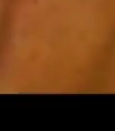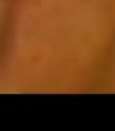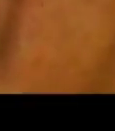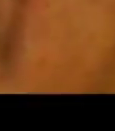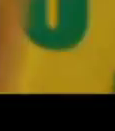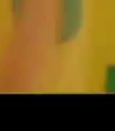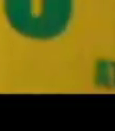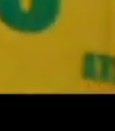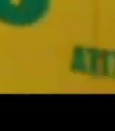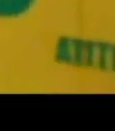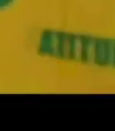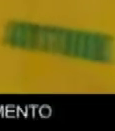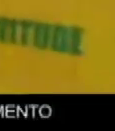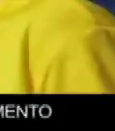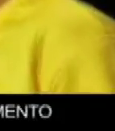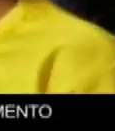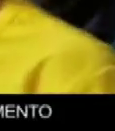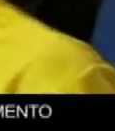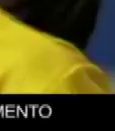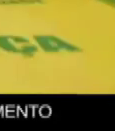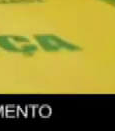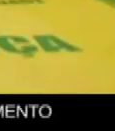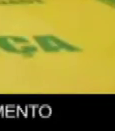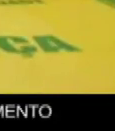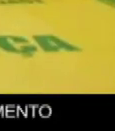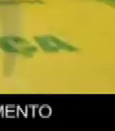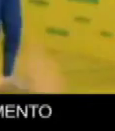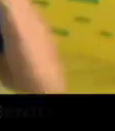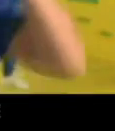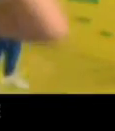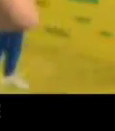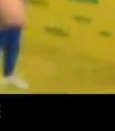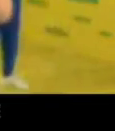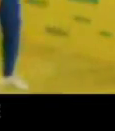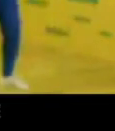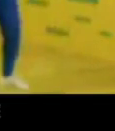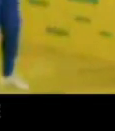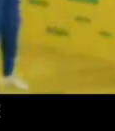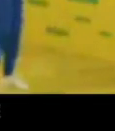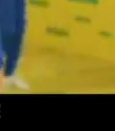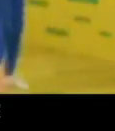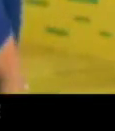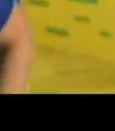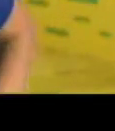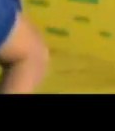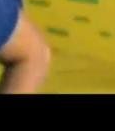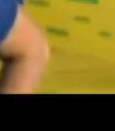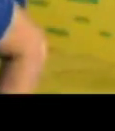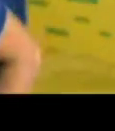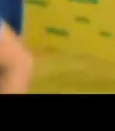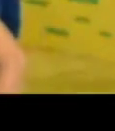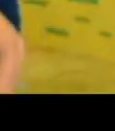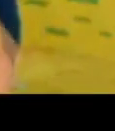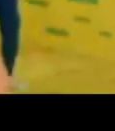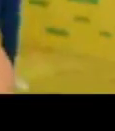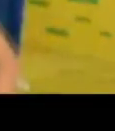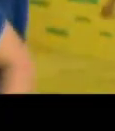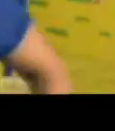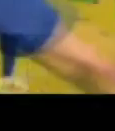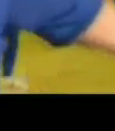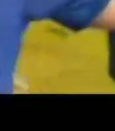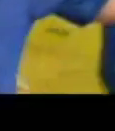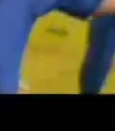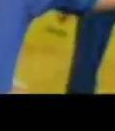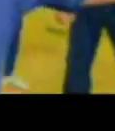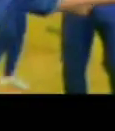um brasileiro, com registro civil, tenho os meus direitos desde o nascimento. Eu também tô nessa corrente, que tem que seguir em frente.